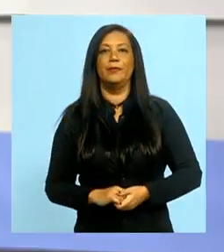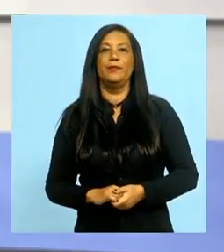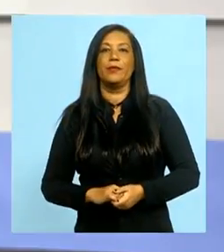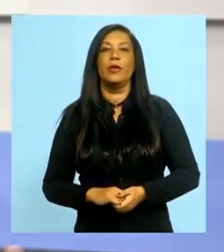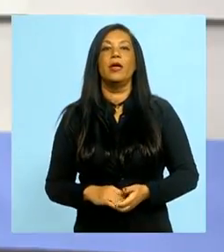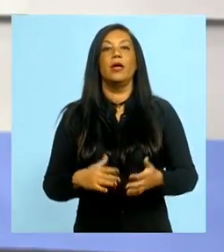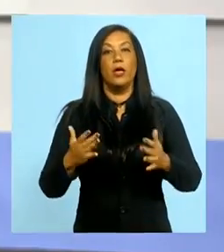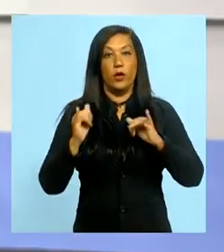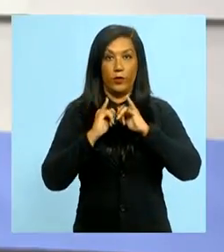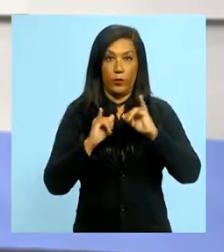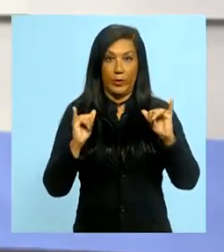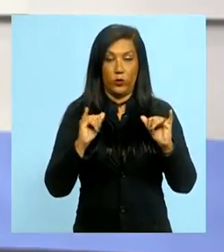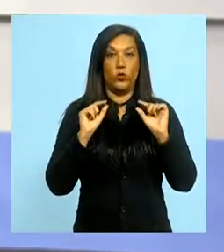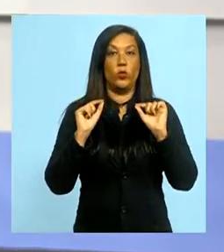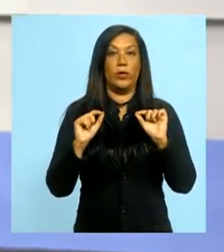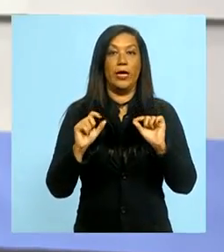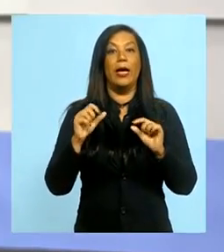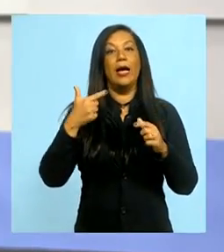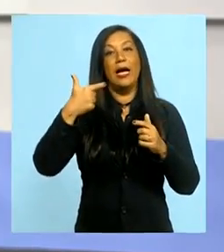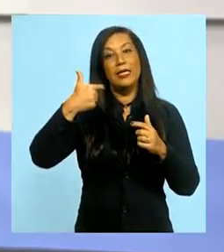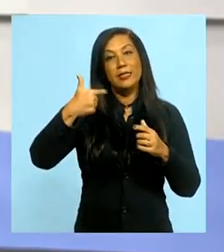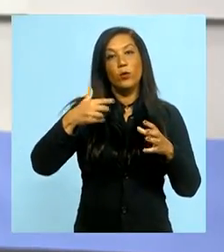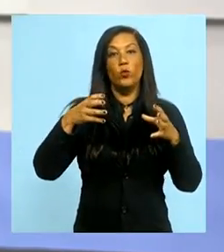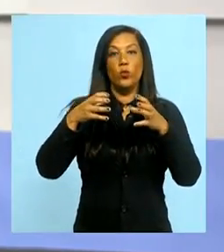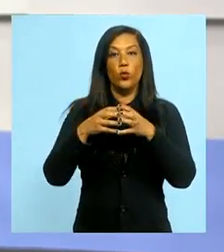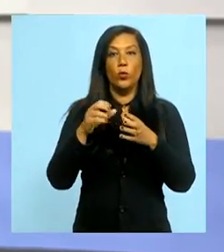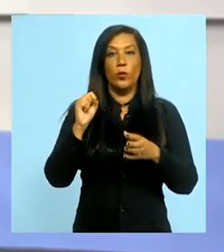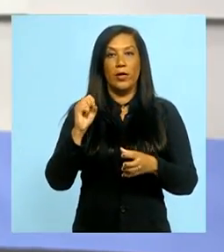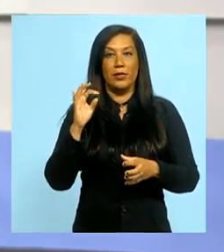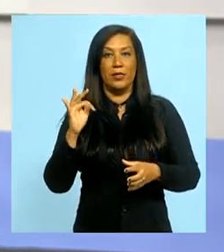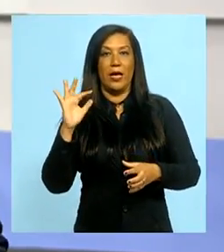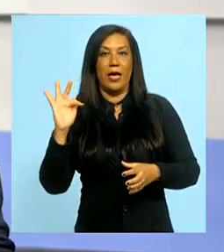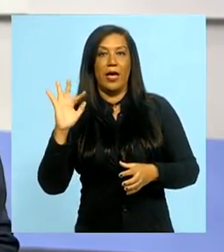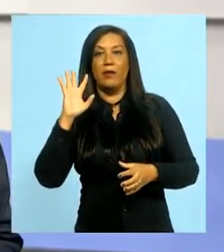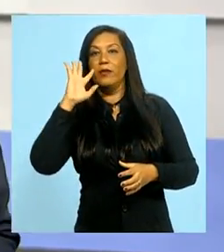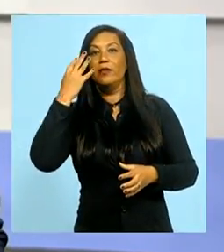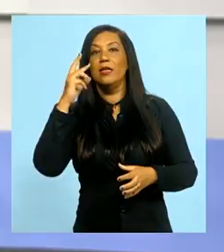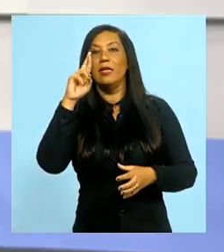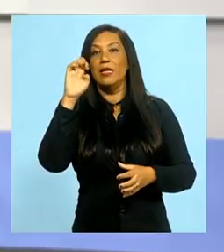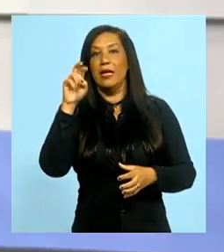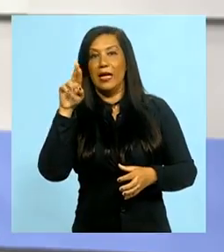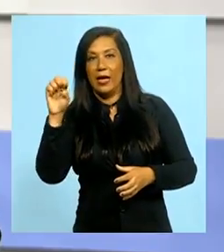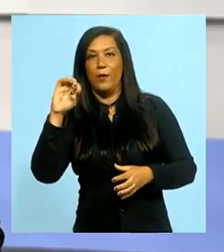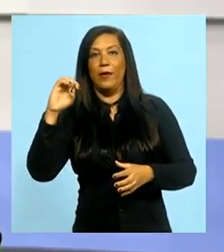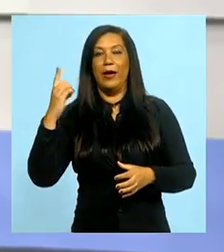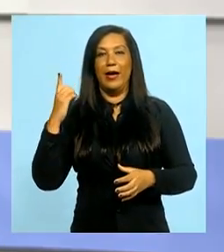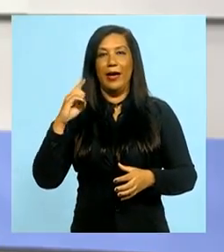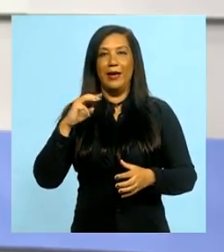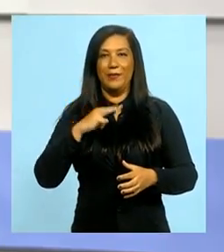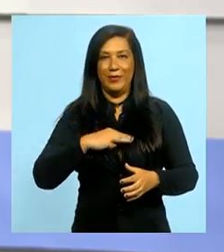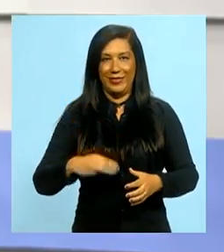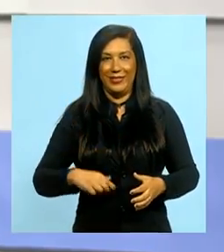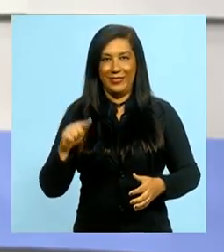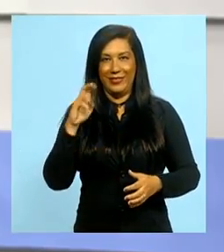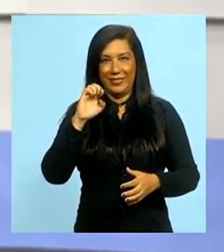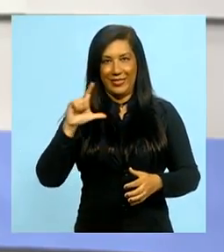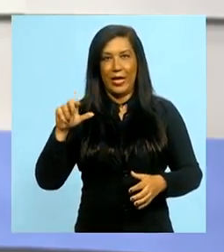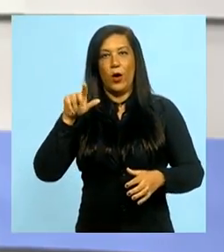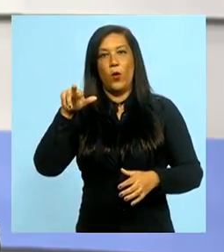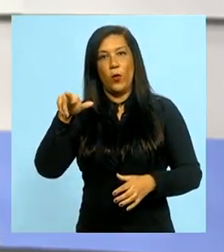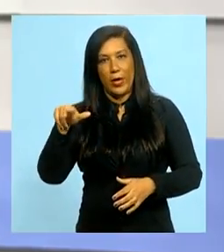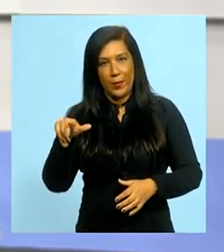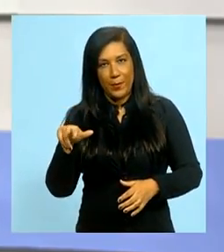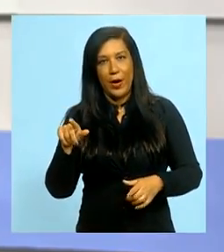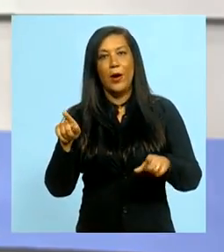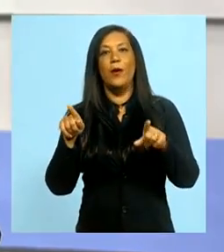E ainda com informações de Brasília, a segunda turma do STF decidiu tornar réus o ex-ministro Jadel Veira Lima, o irmão dele, o